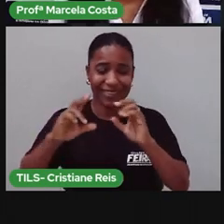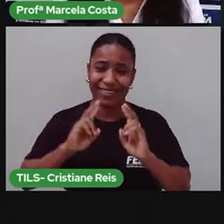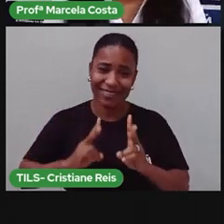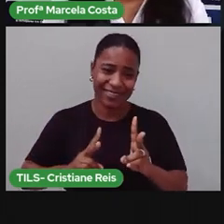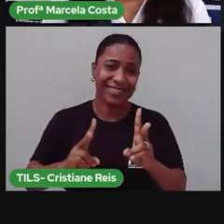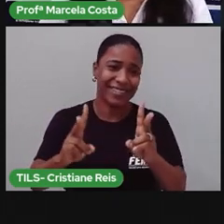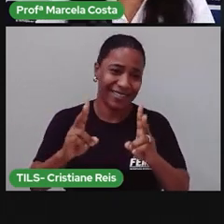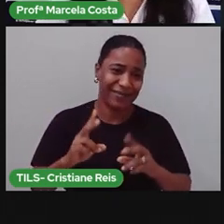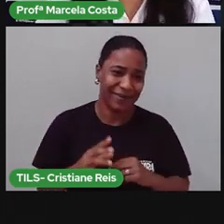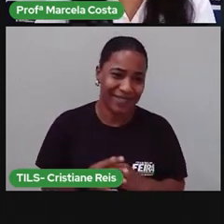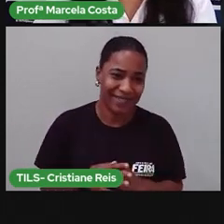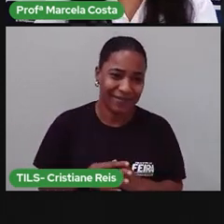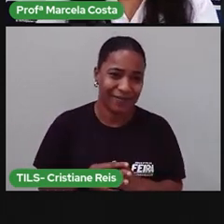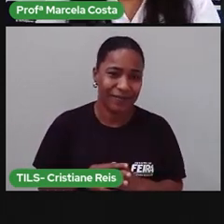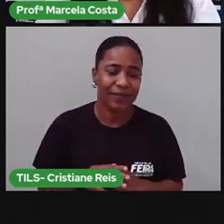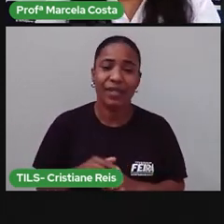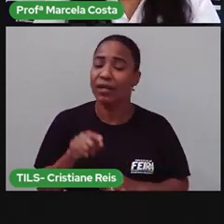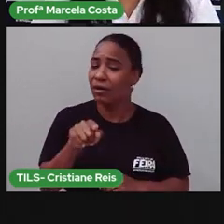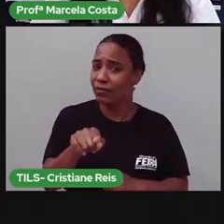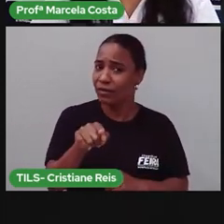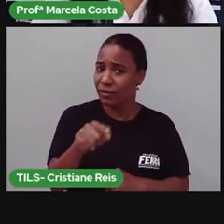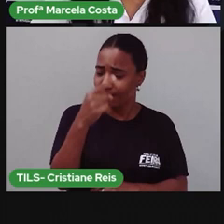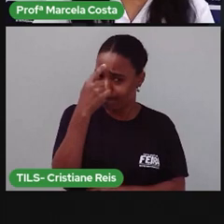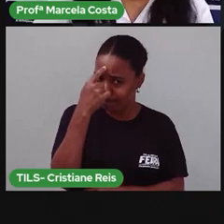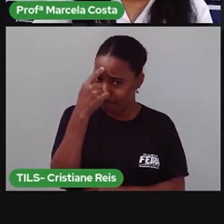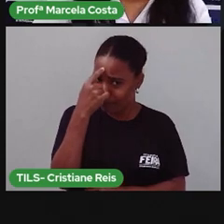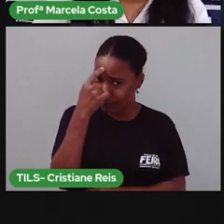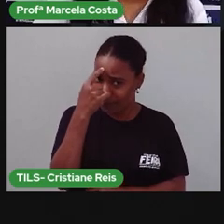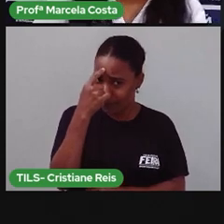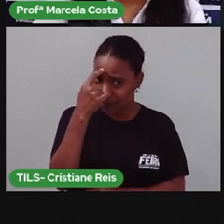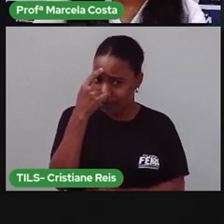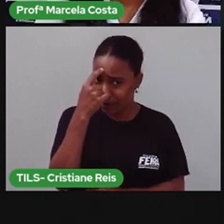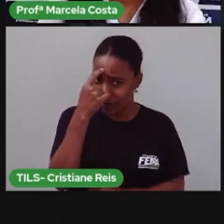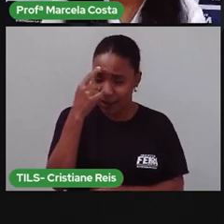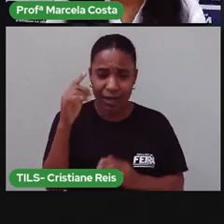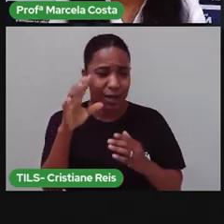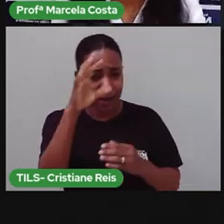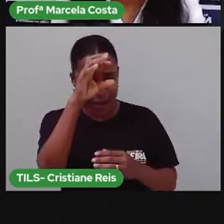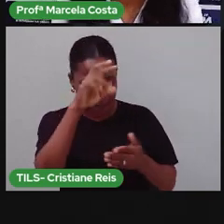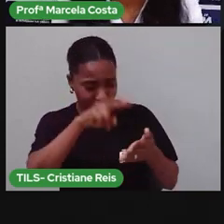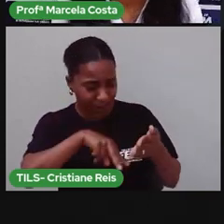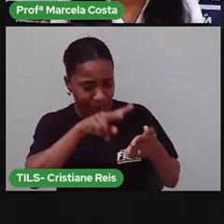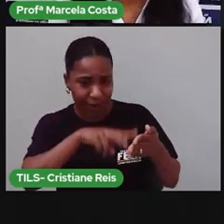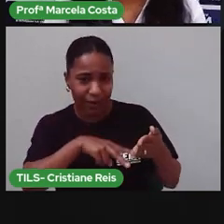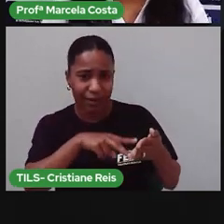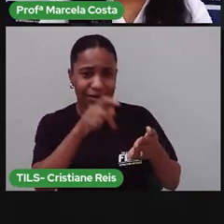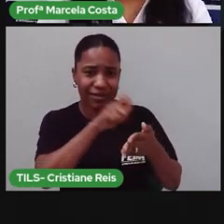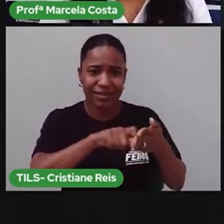Você já pensou por que é é tão importante, aprender a ler e a escrever?